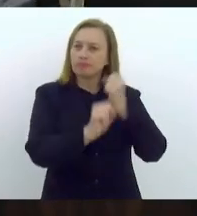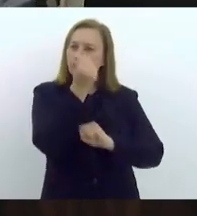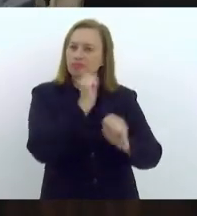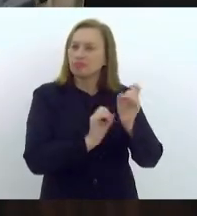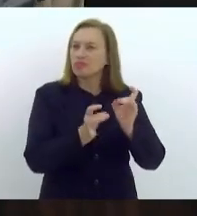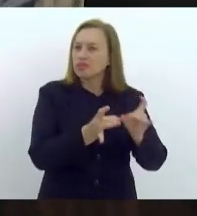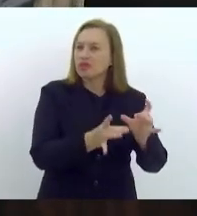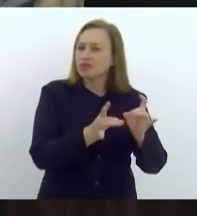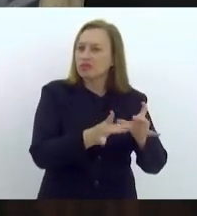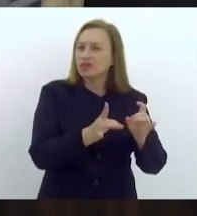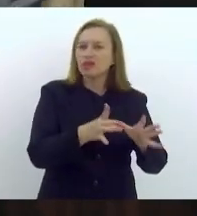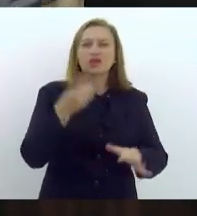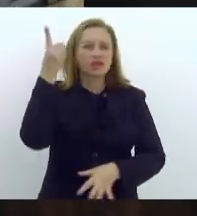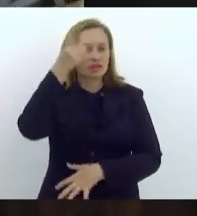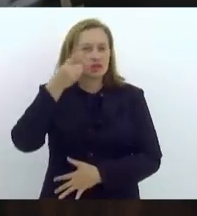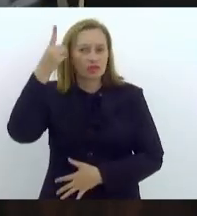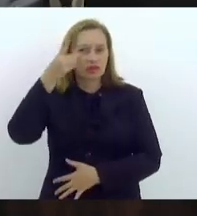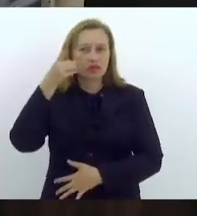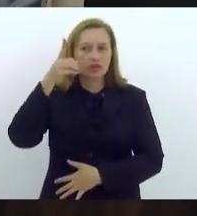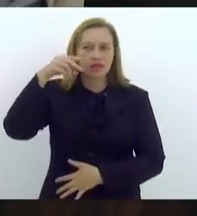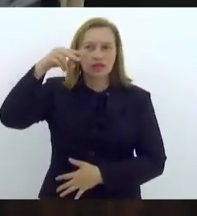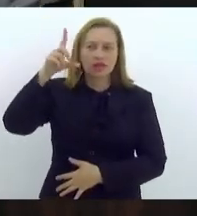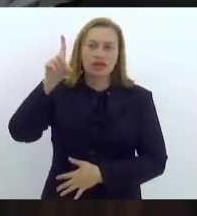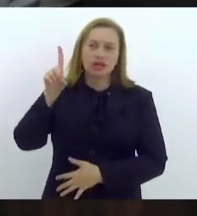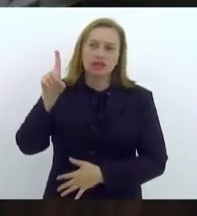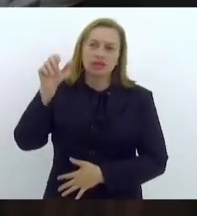deputado Daniel Librelon.